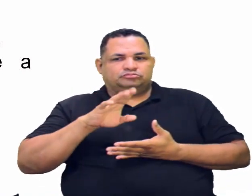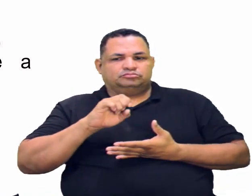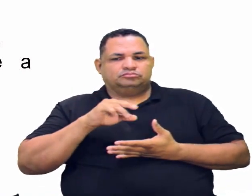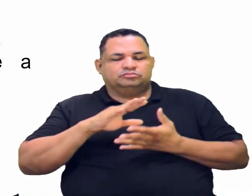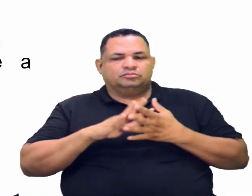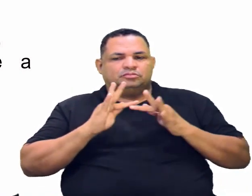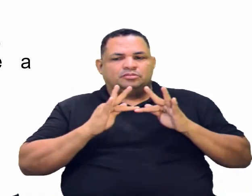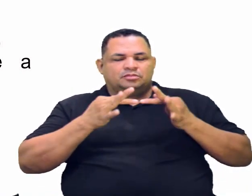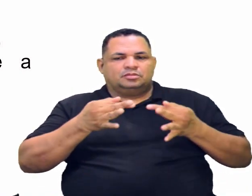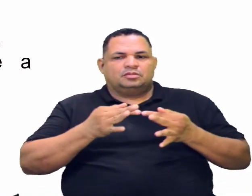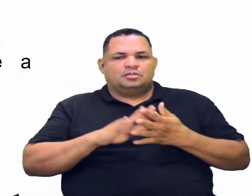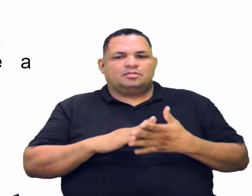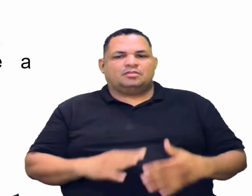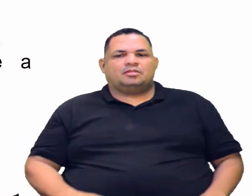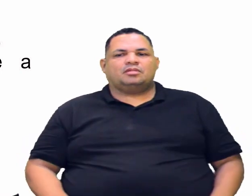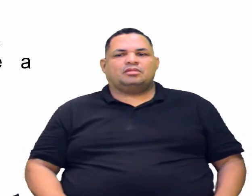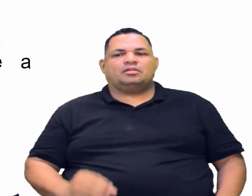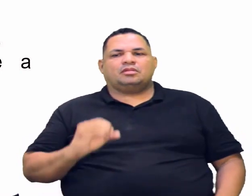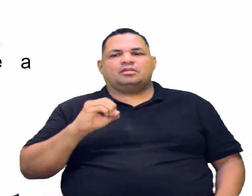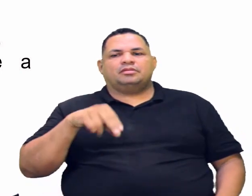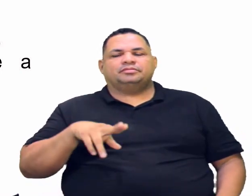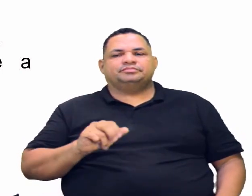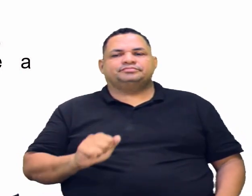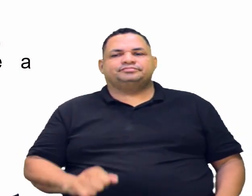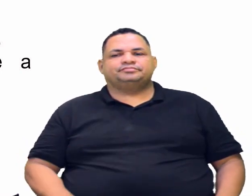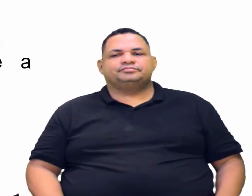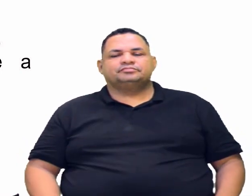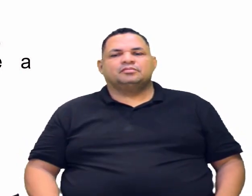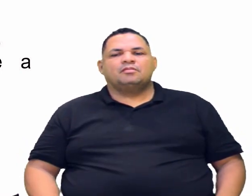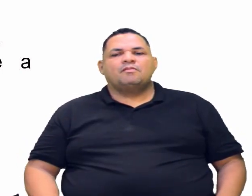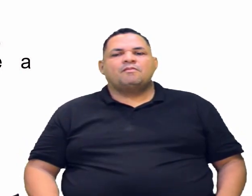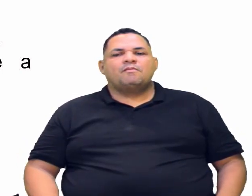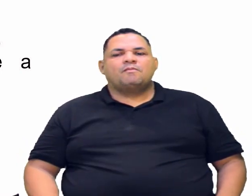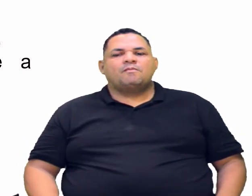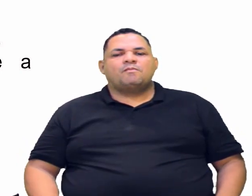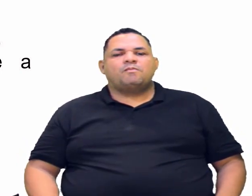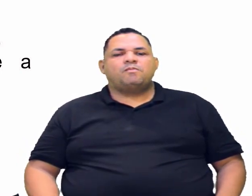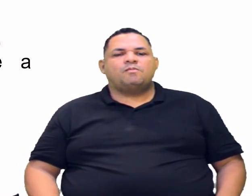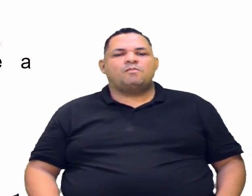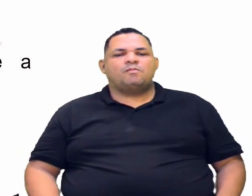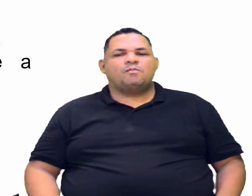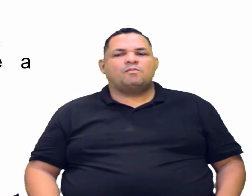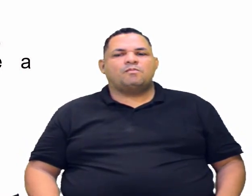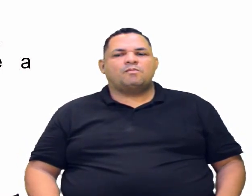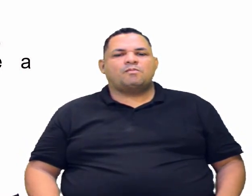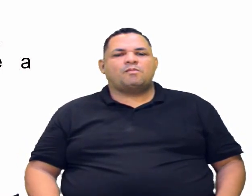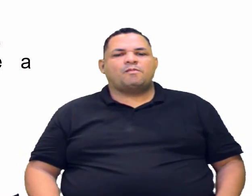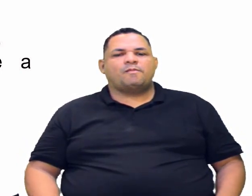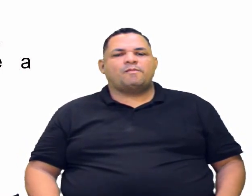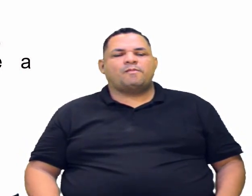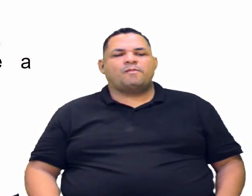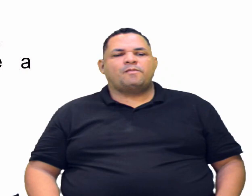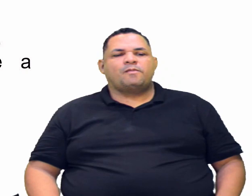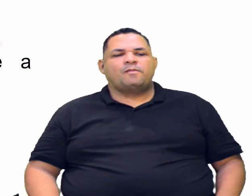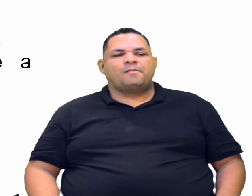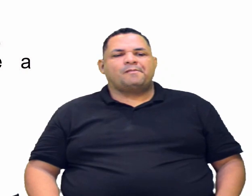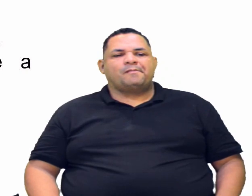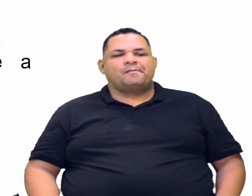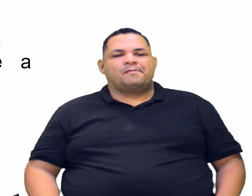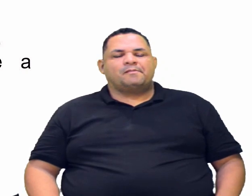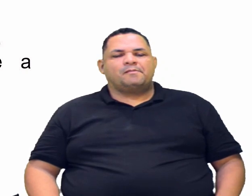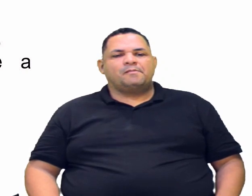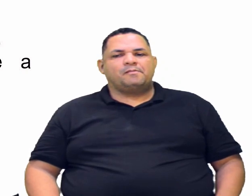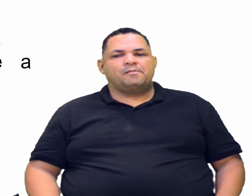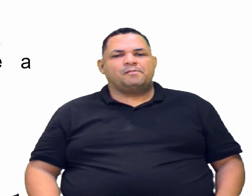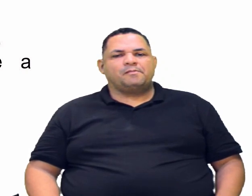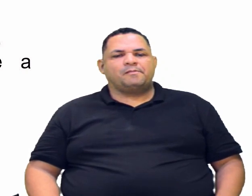e a terminação da cetona é ona, né? Então, propanona. Quem é esse cara? Vamos ver quem é esse cara para ver se a letra